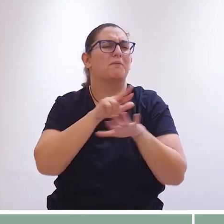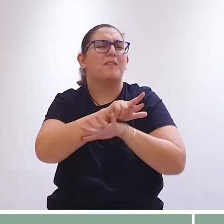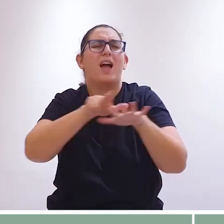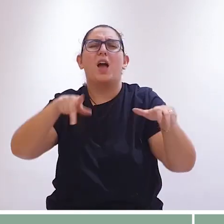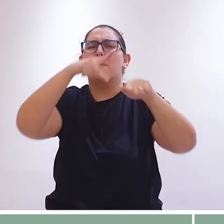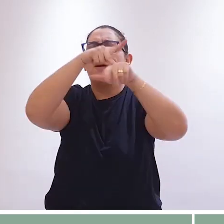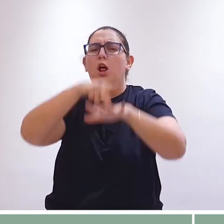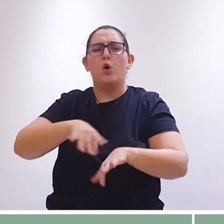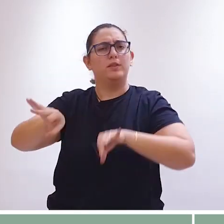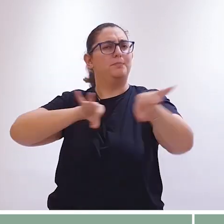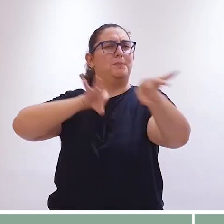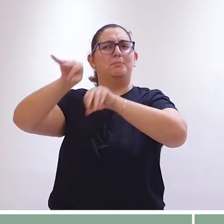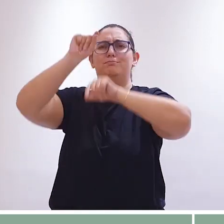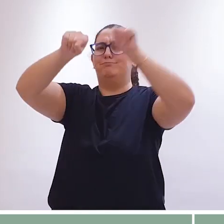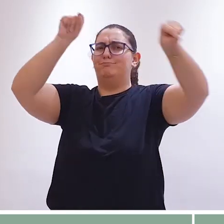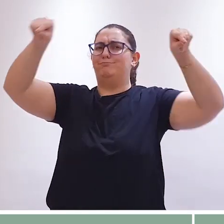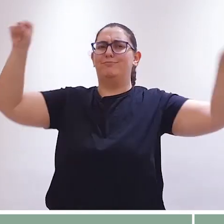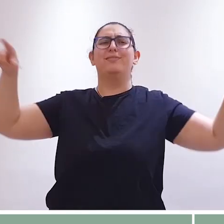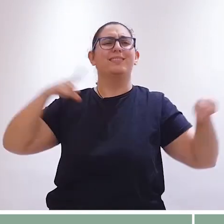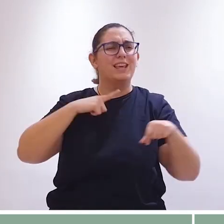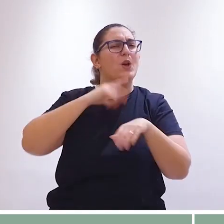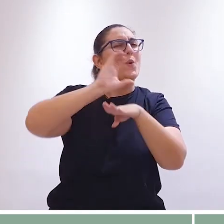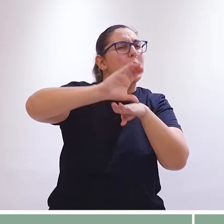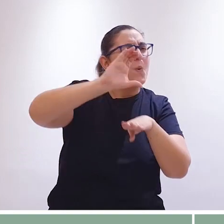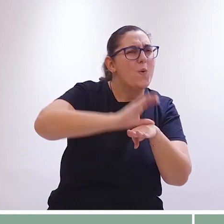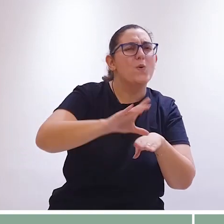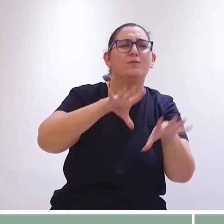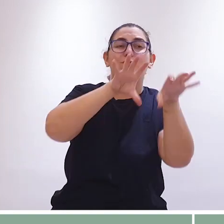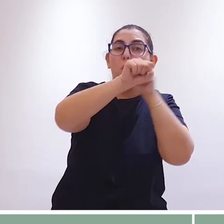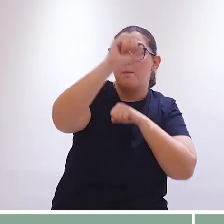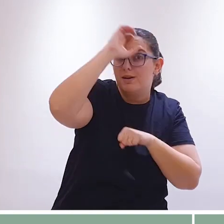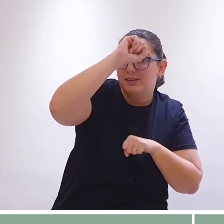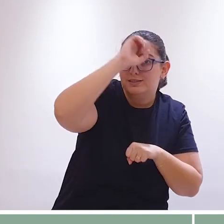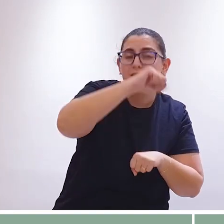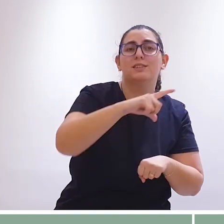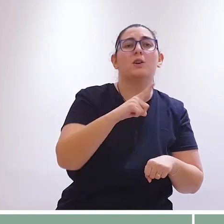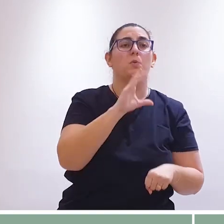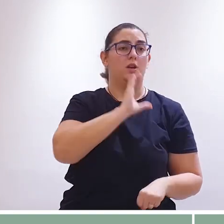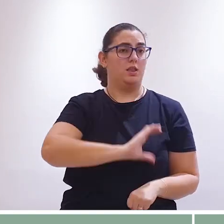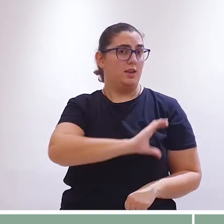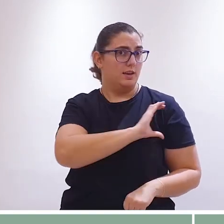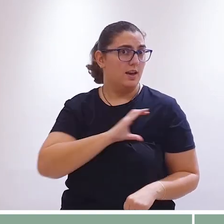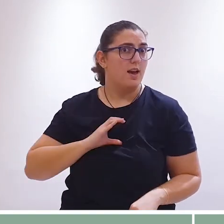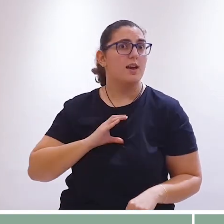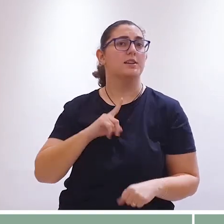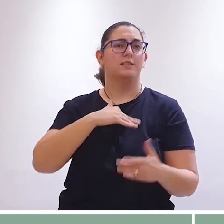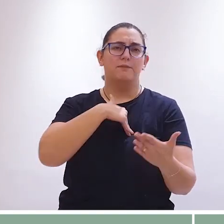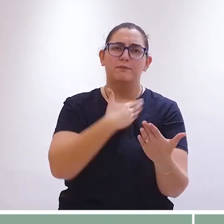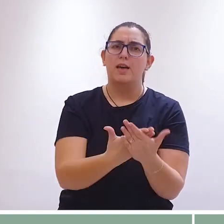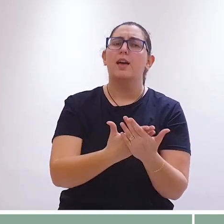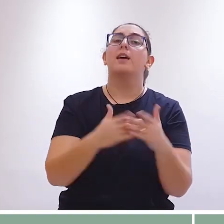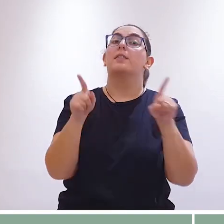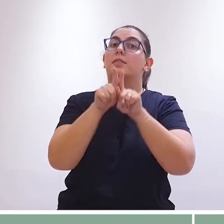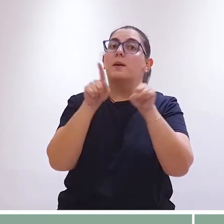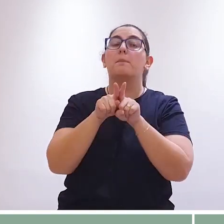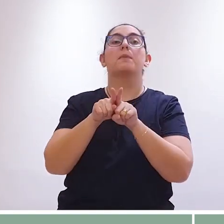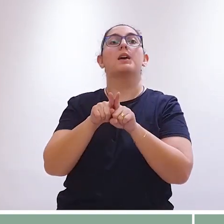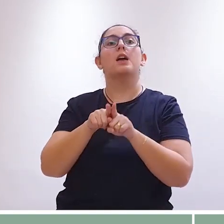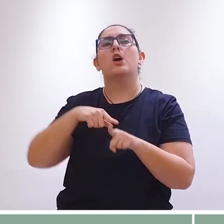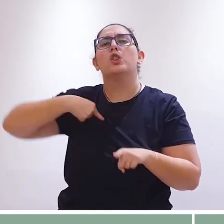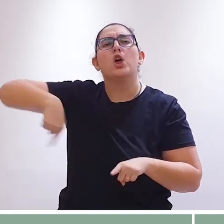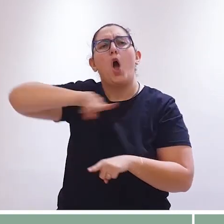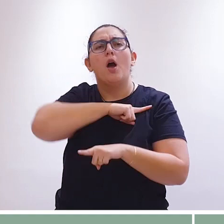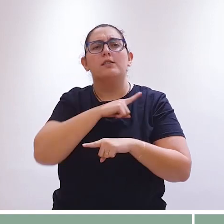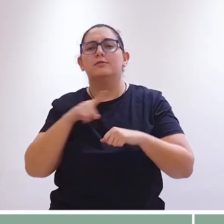paróquias organizam pequenos cursos de formação cristã. Eles são muito importantes porque cuidam do amadurecimento da fé